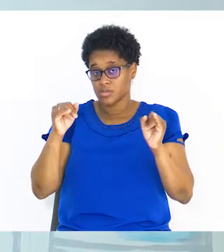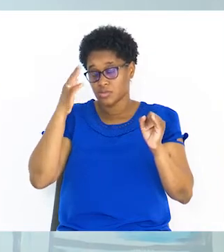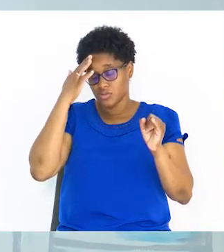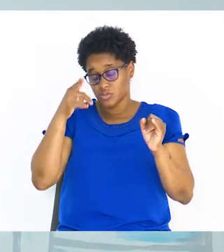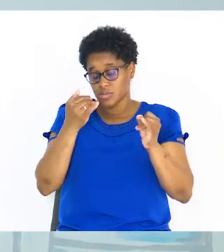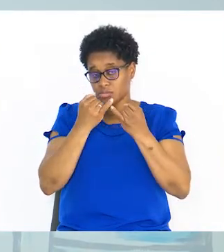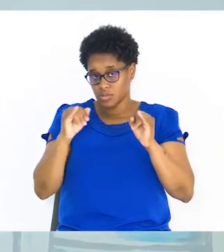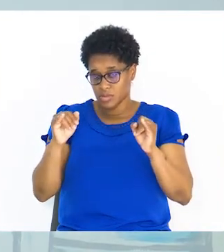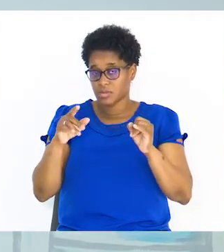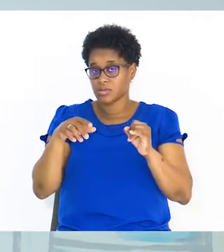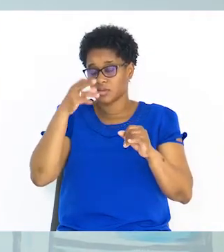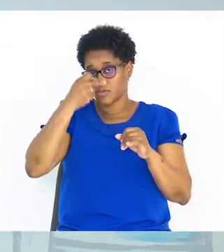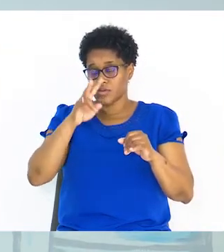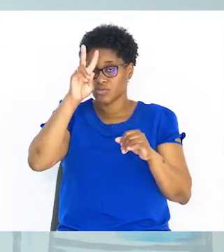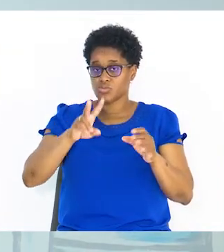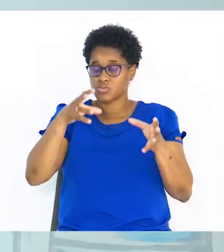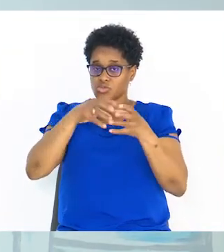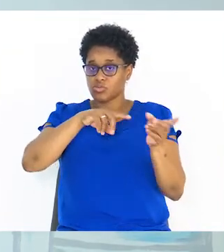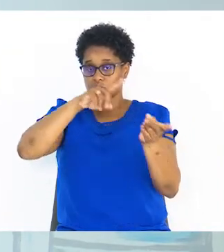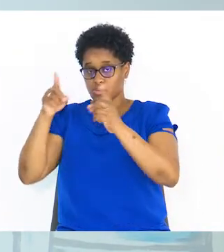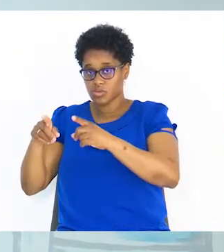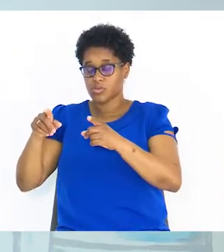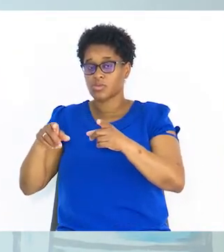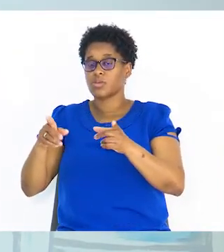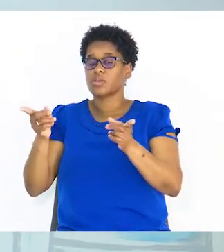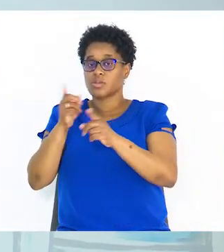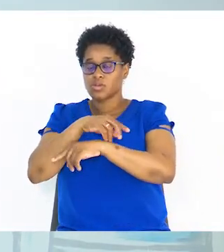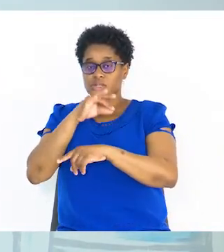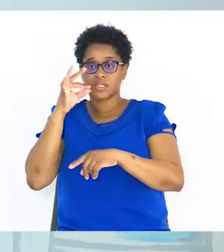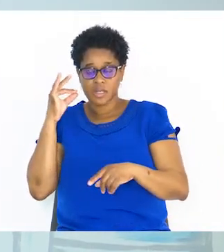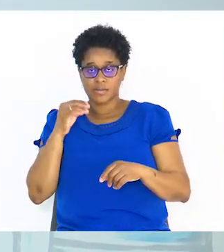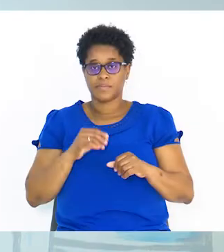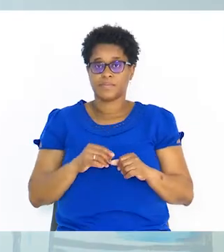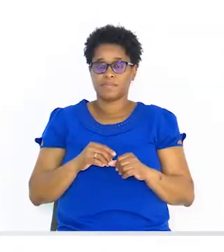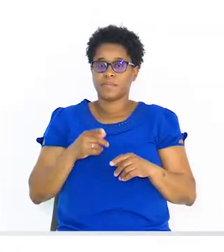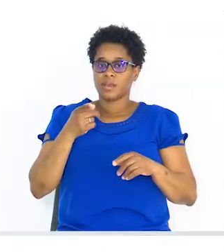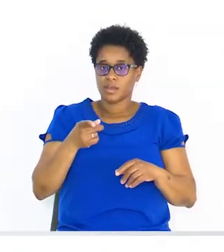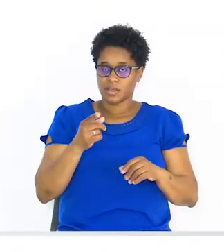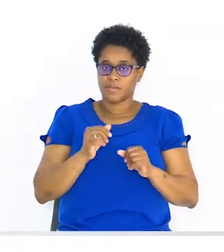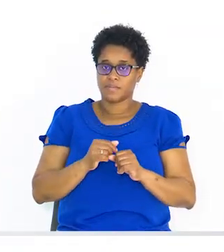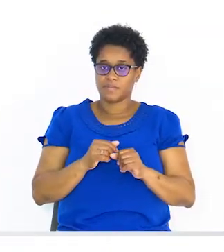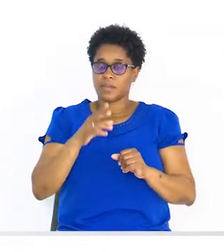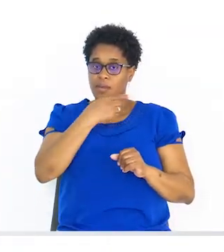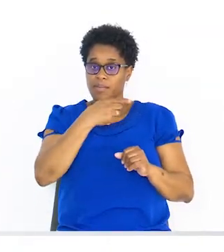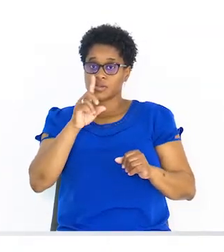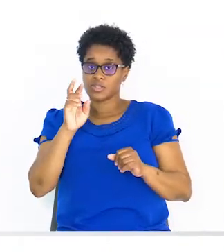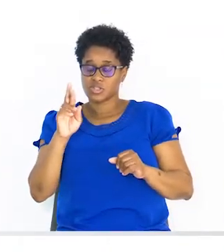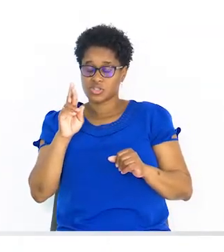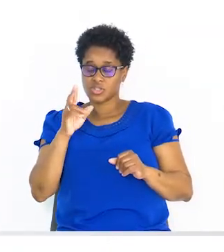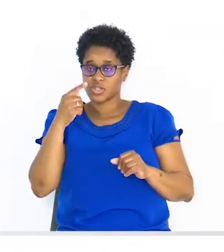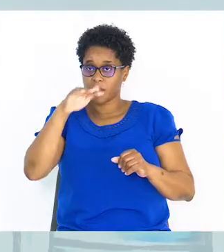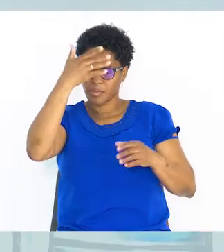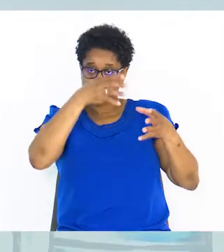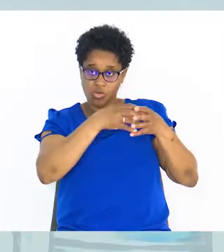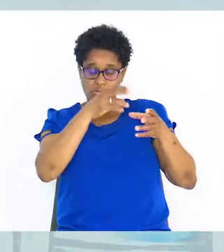termo independente passa para o segundo membro, a passar do membro para outro membro, muda do sinal. Aqui, menos 6x está no primeiro